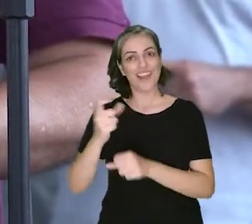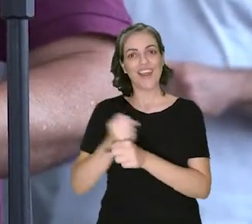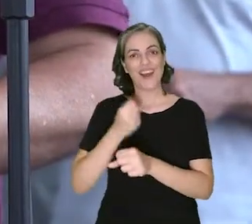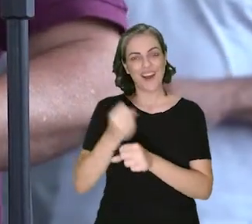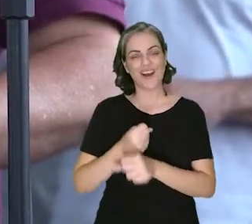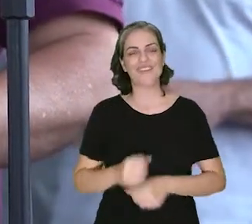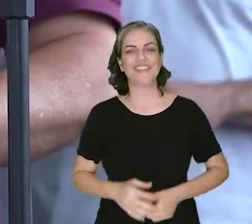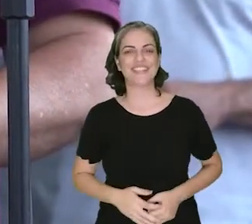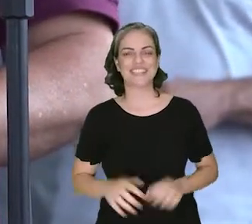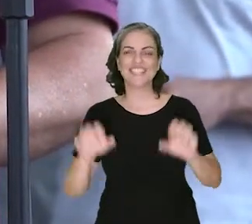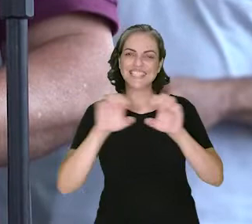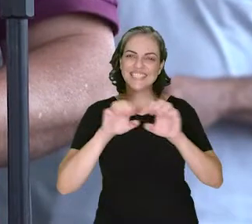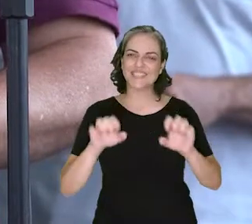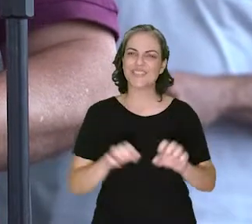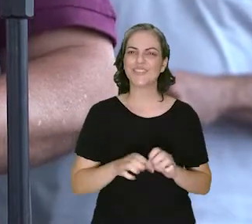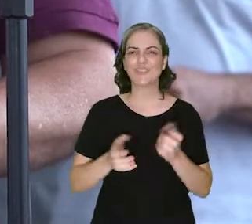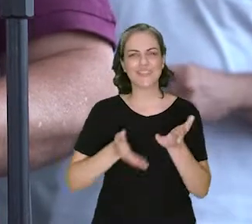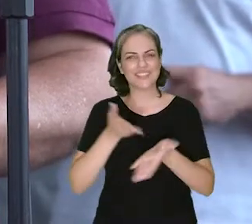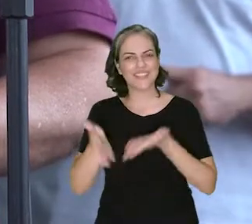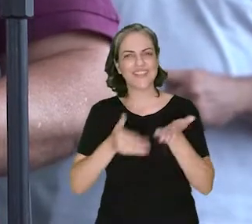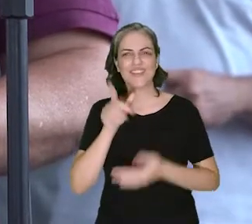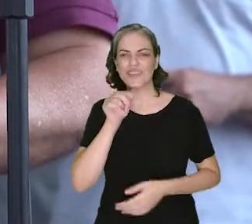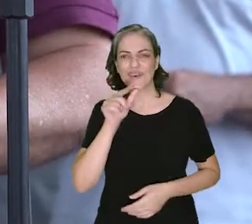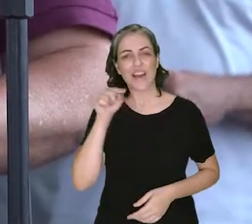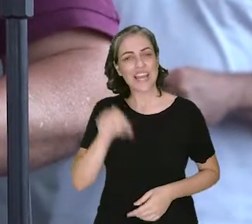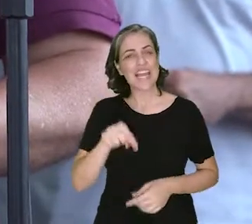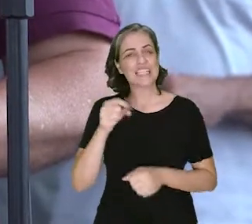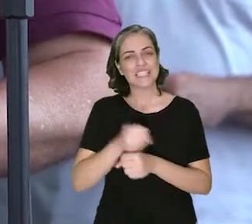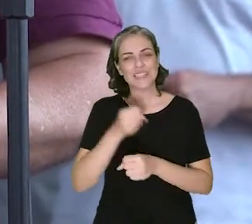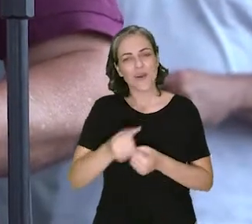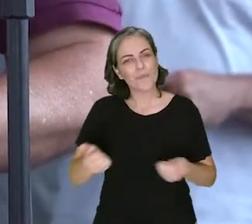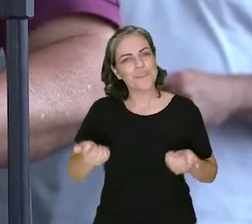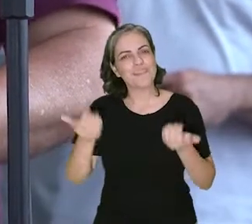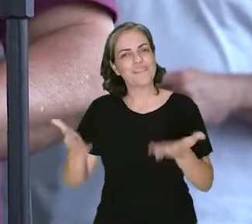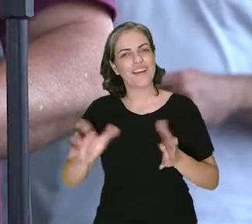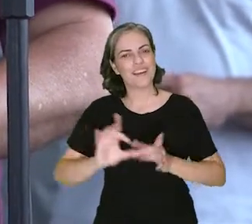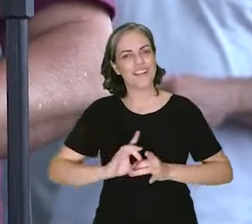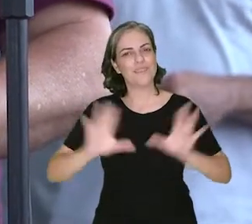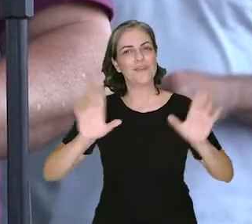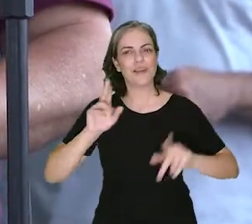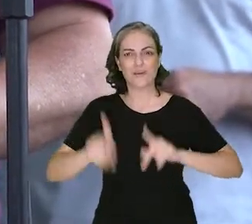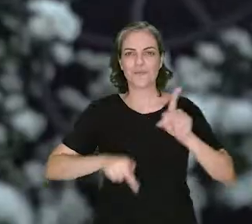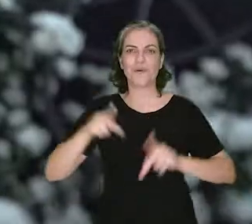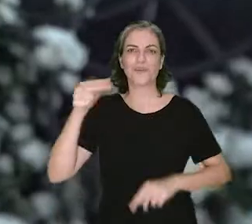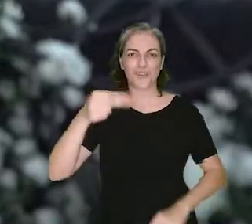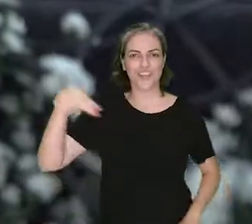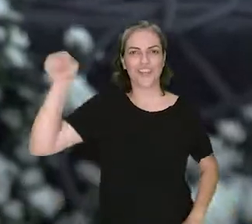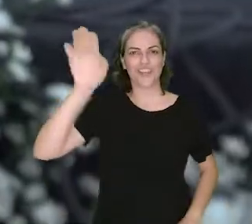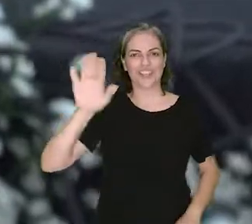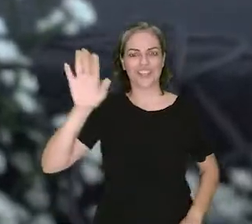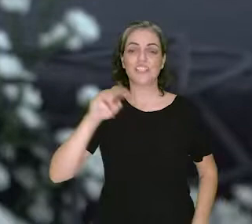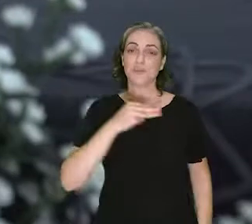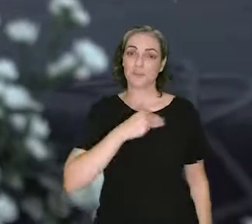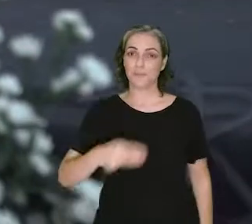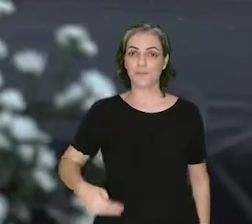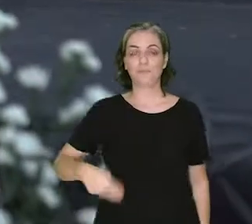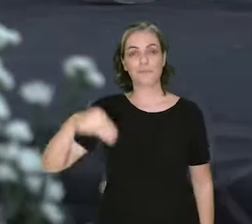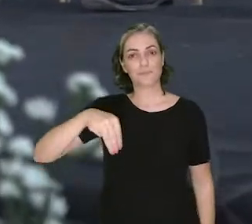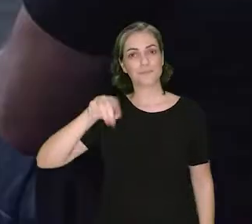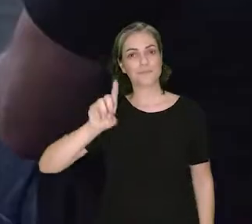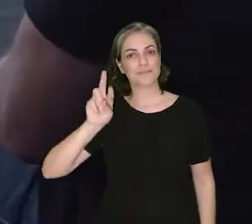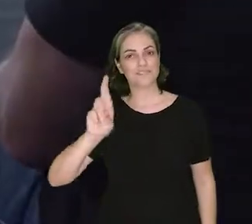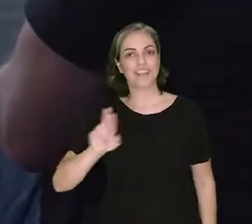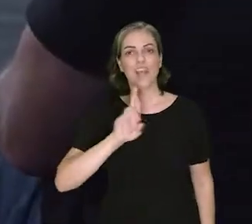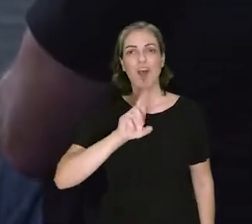infraestrutura hídrica, obras que emancipam a população dos estados nordestinos. O ministro do Desenvolvimento